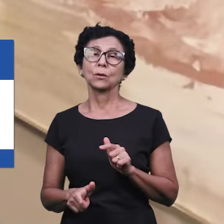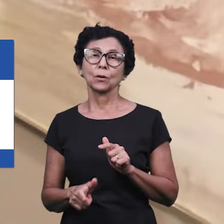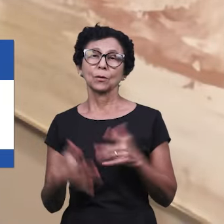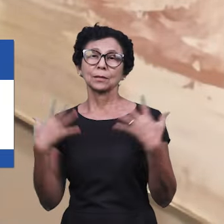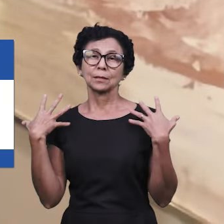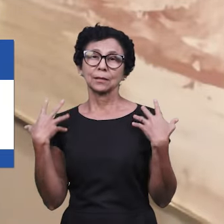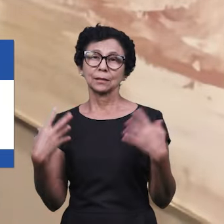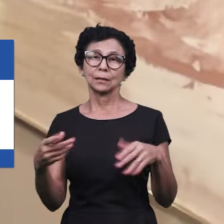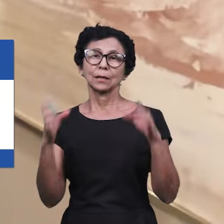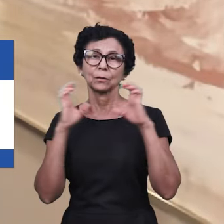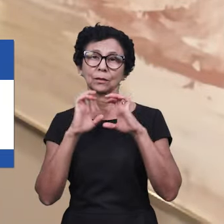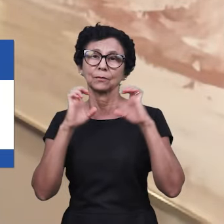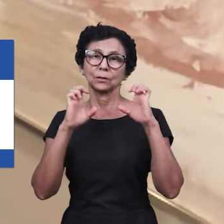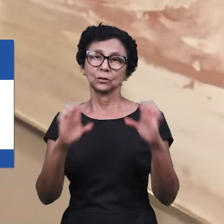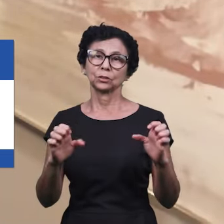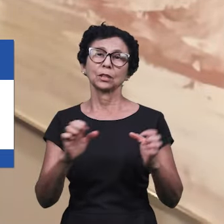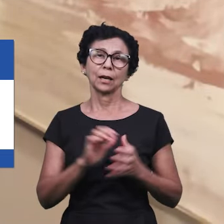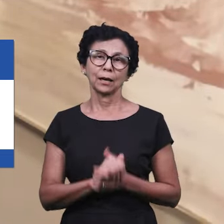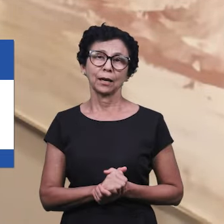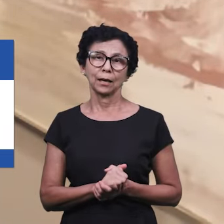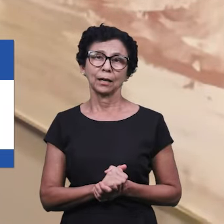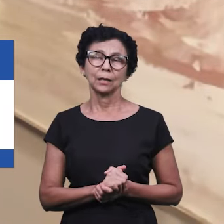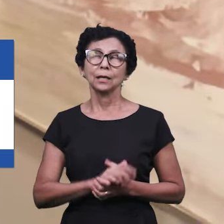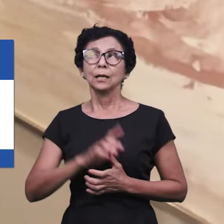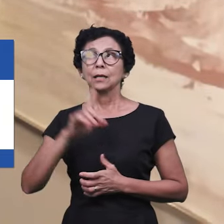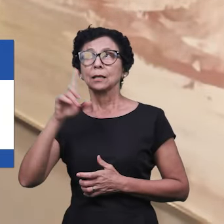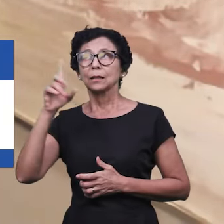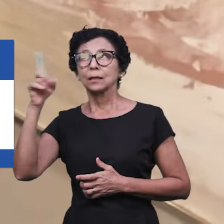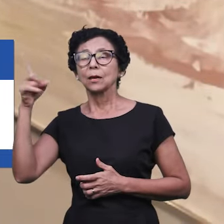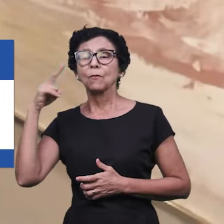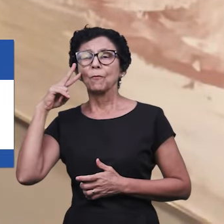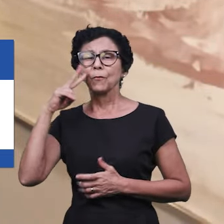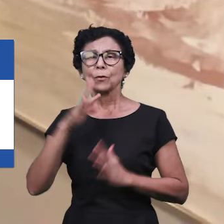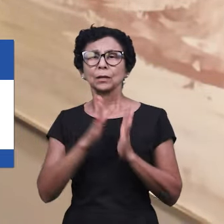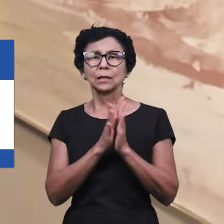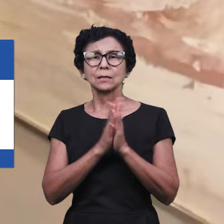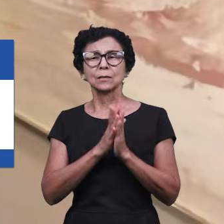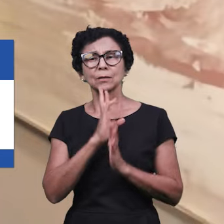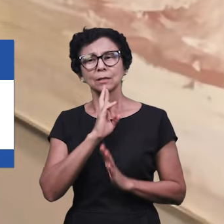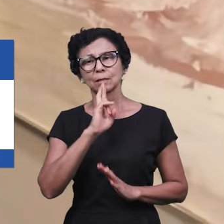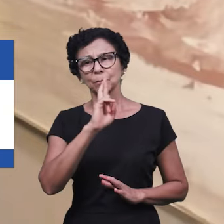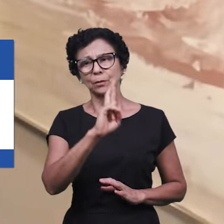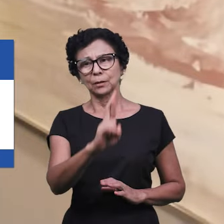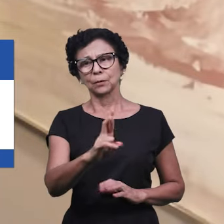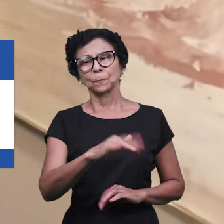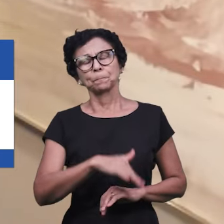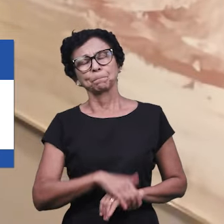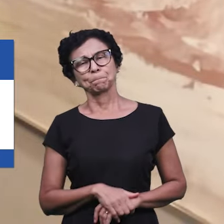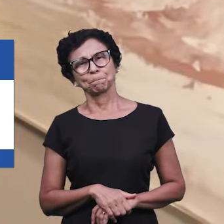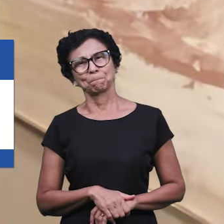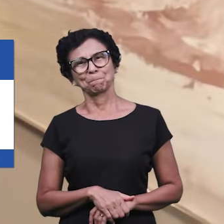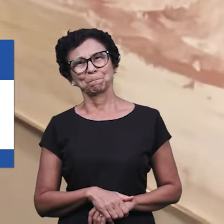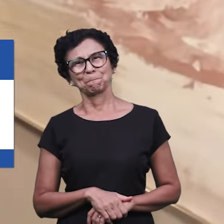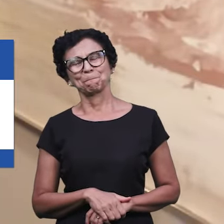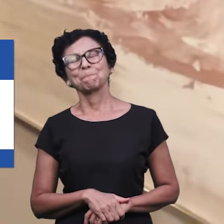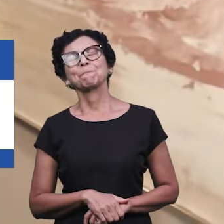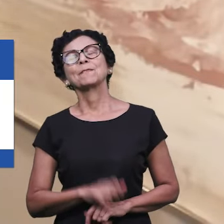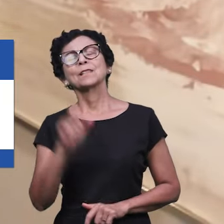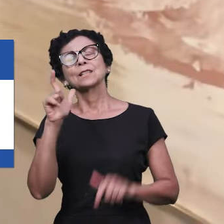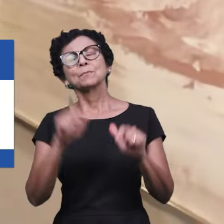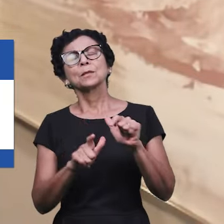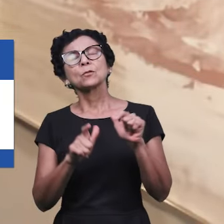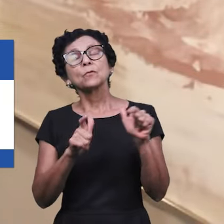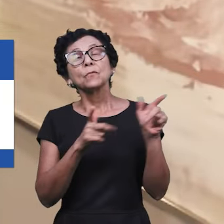cidade, pelas respostas de oração e pelas experiências concedidas à congregação. Muitos